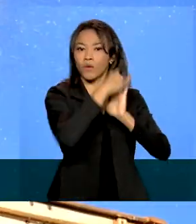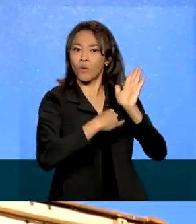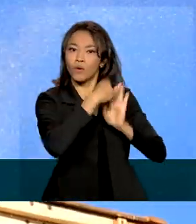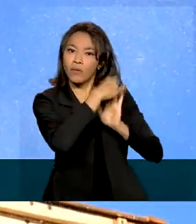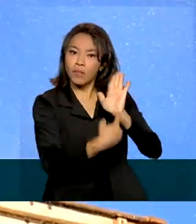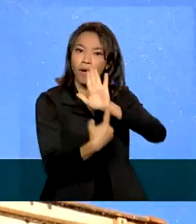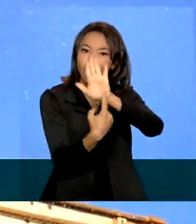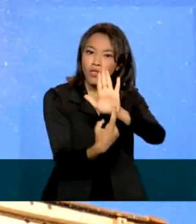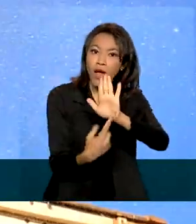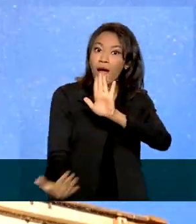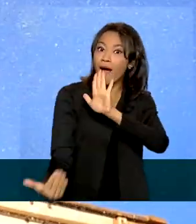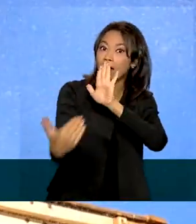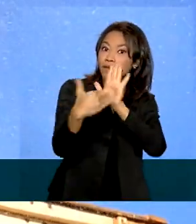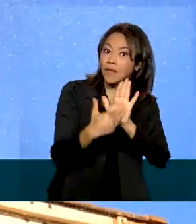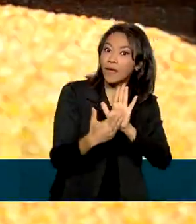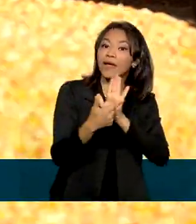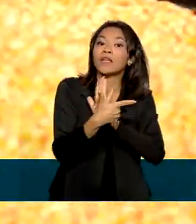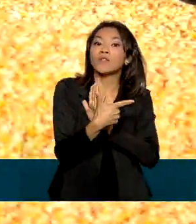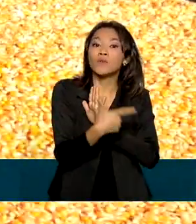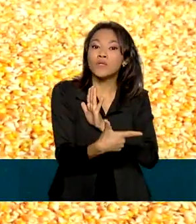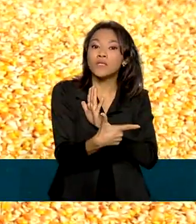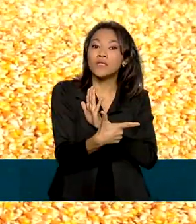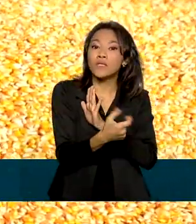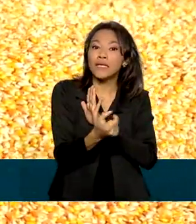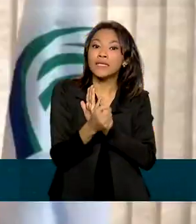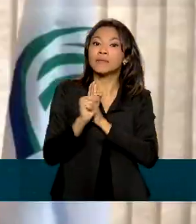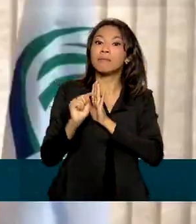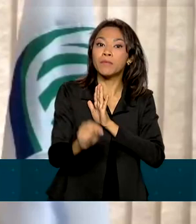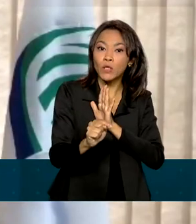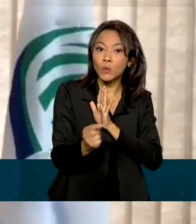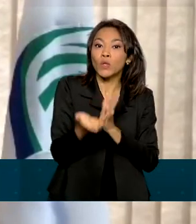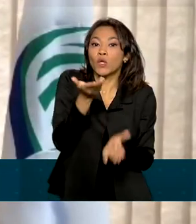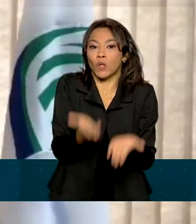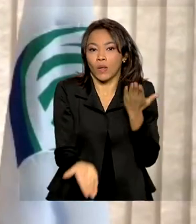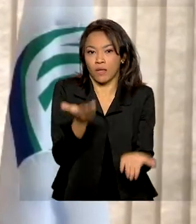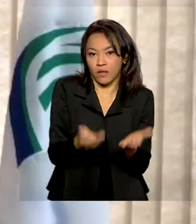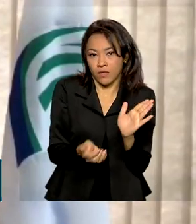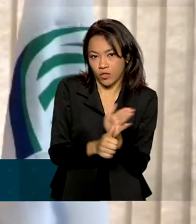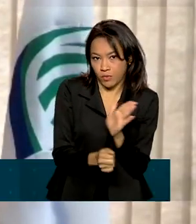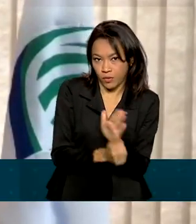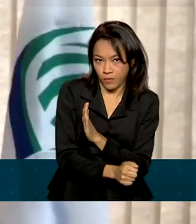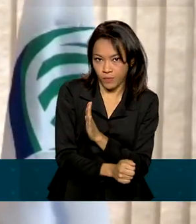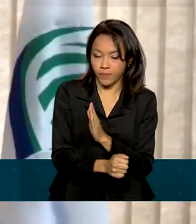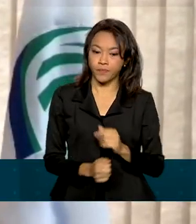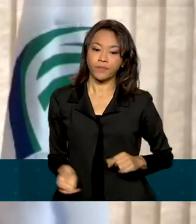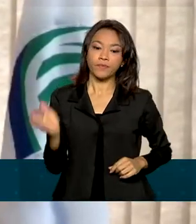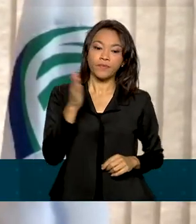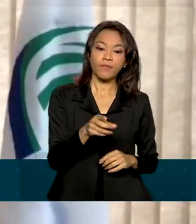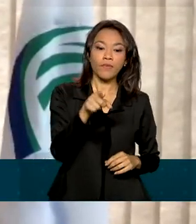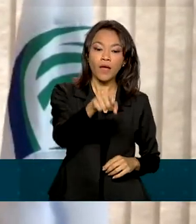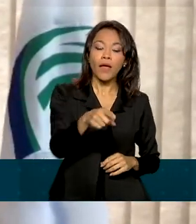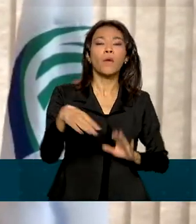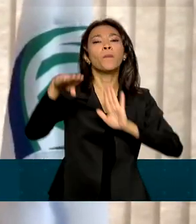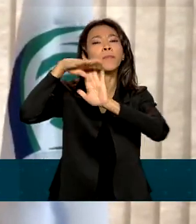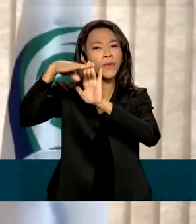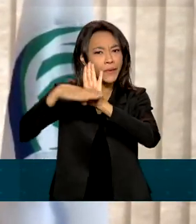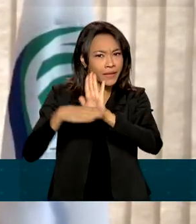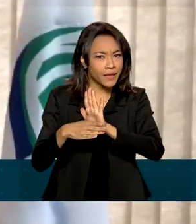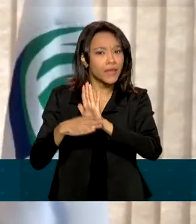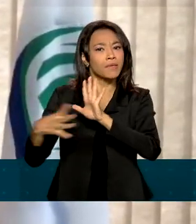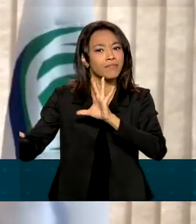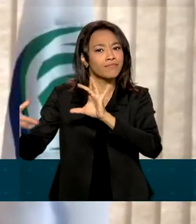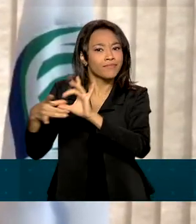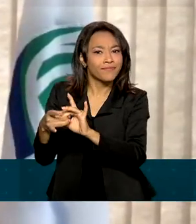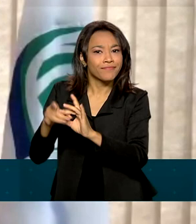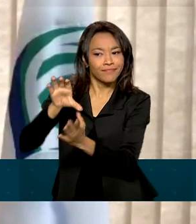limite de 200 mil toneladas de milho. É um dos programas mais importantes operado pela companhia porque permite aos